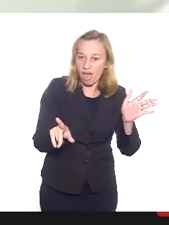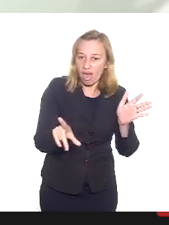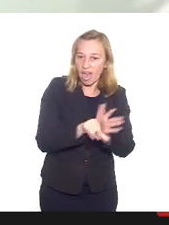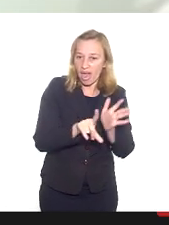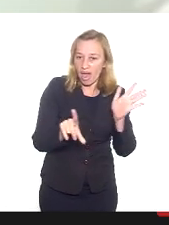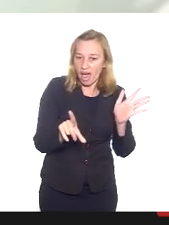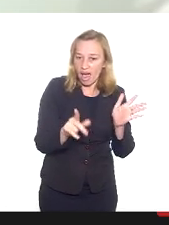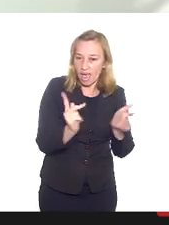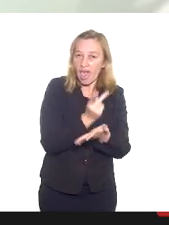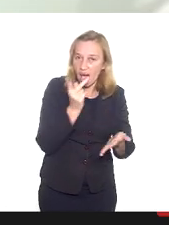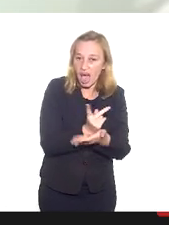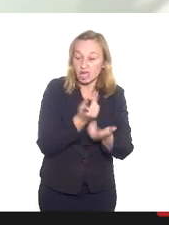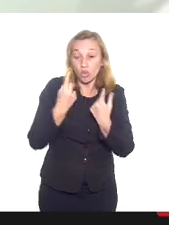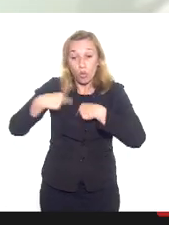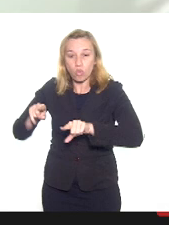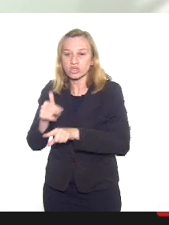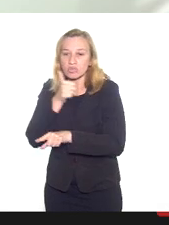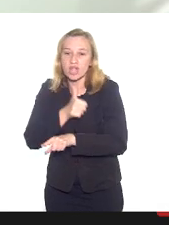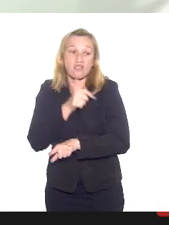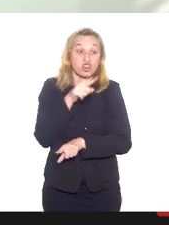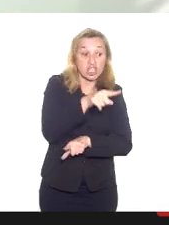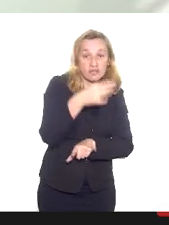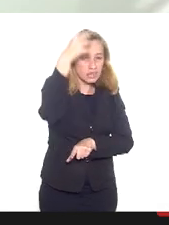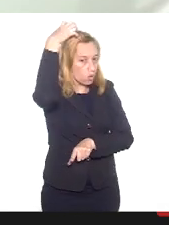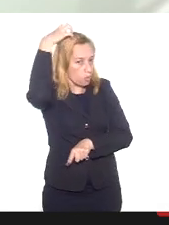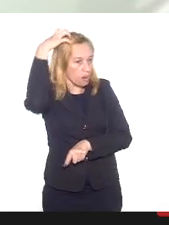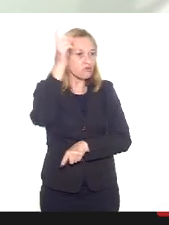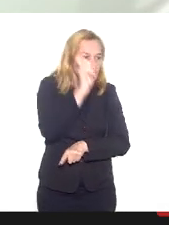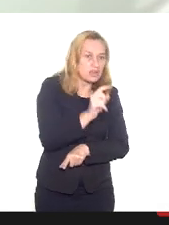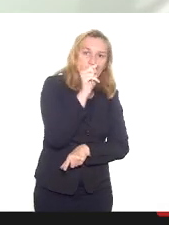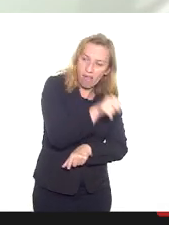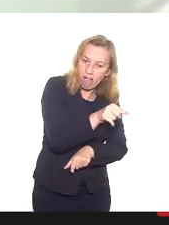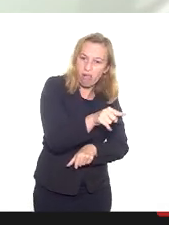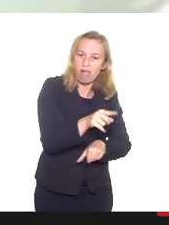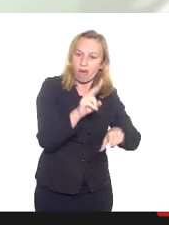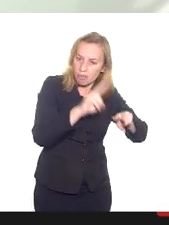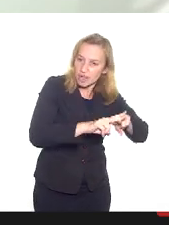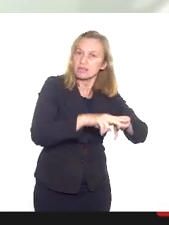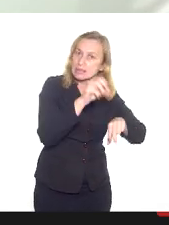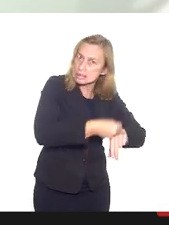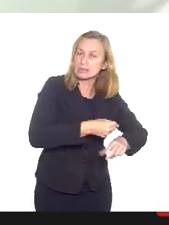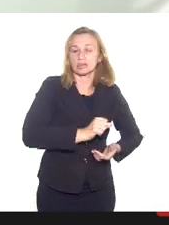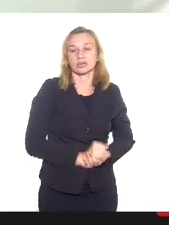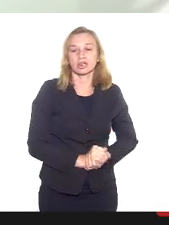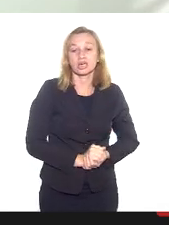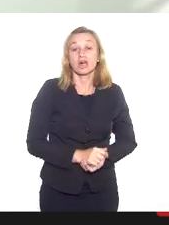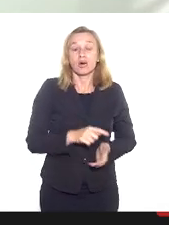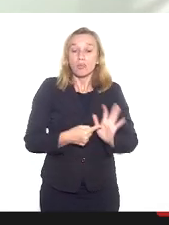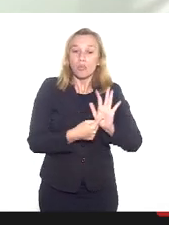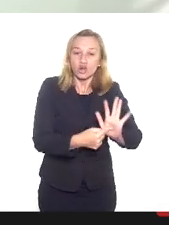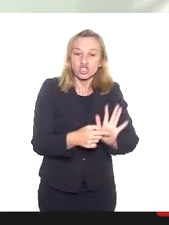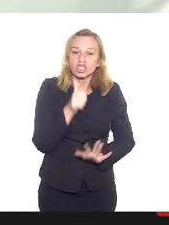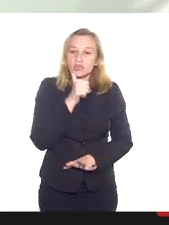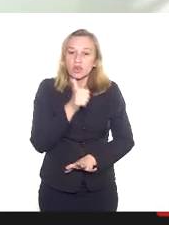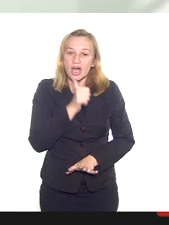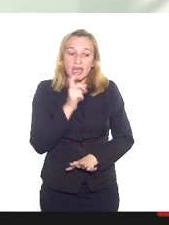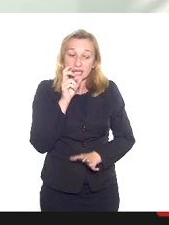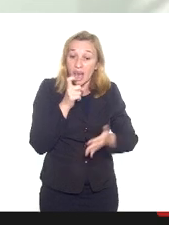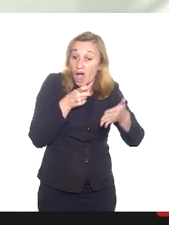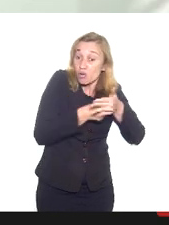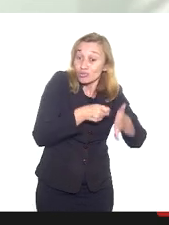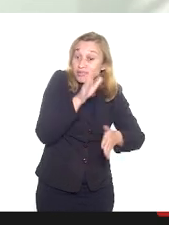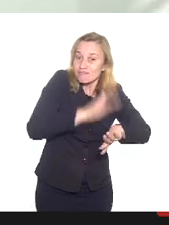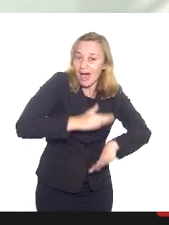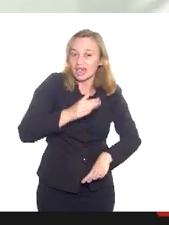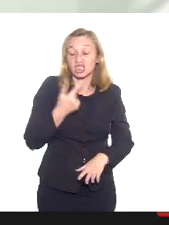a mulher, você vai ser caracterizado como criminoso mesmo. Isso tem feito com que as mulheres denunciem mais, a gente